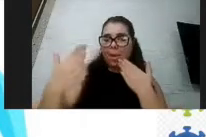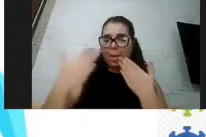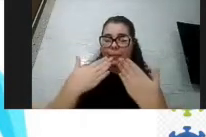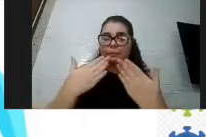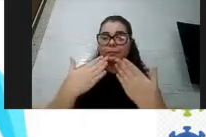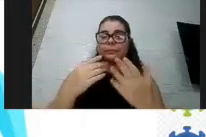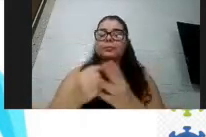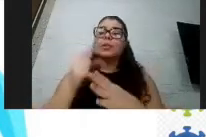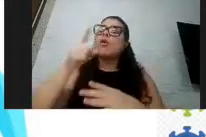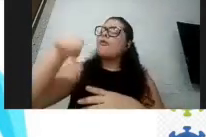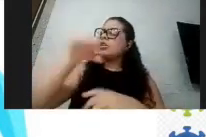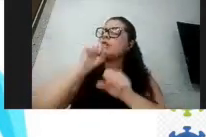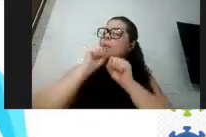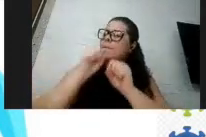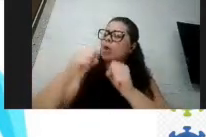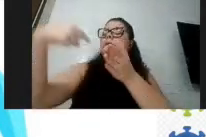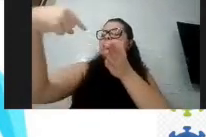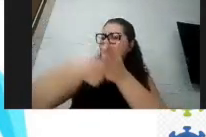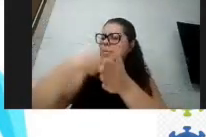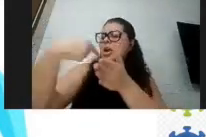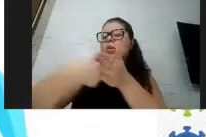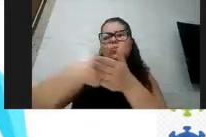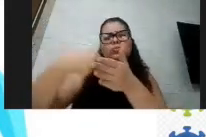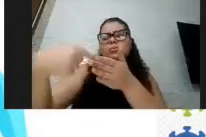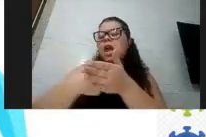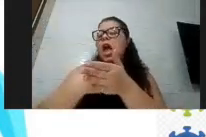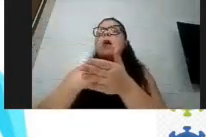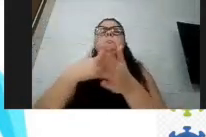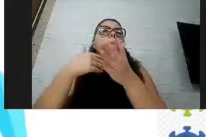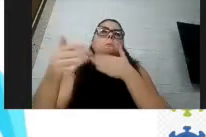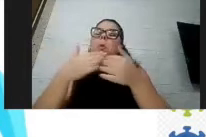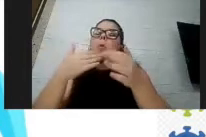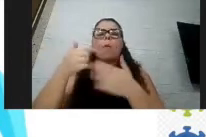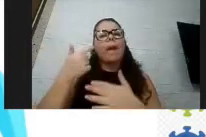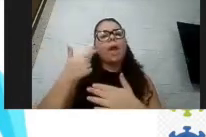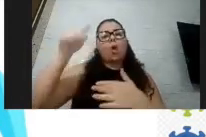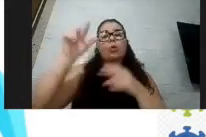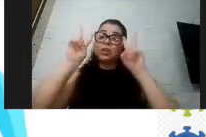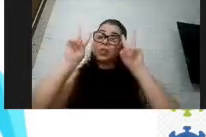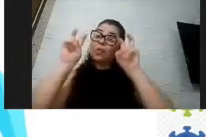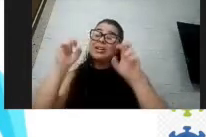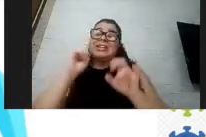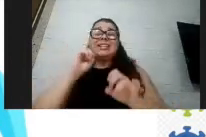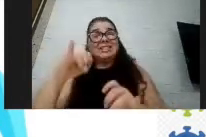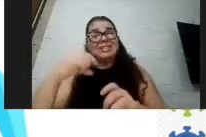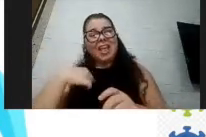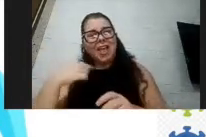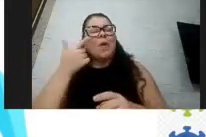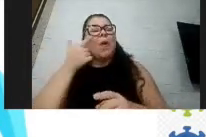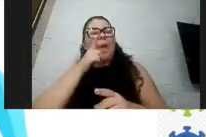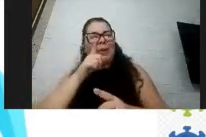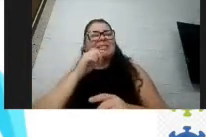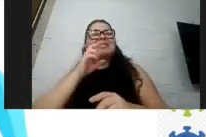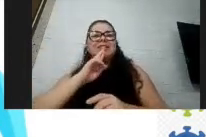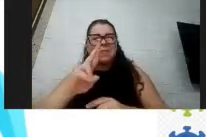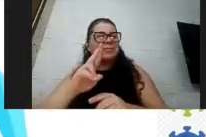vocês podem me perguntar sobre algum outro assunto, se eu souber a resposta, eu respondo para